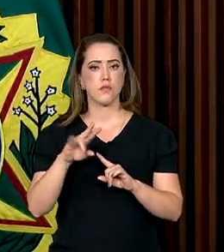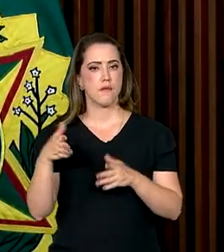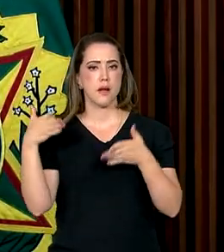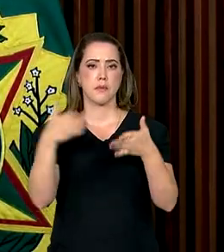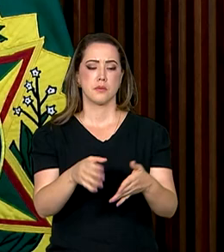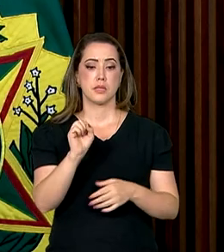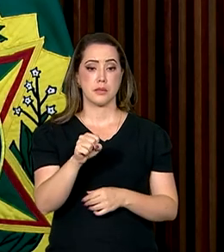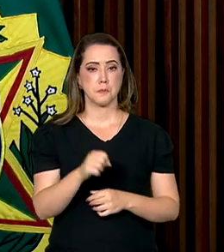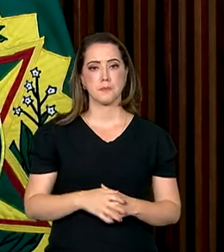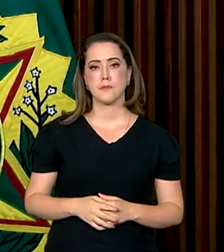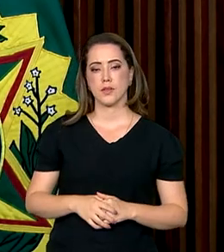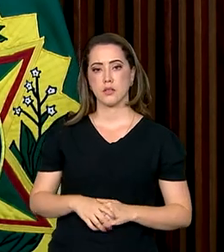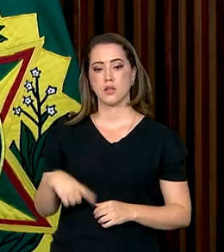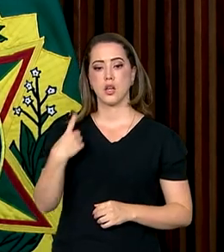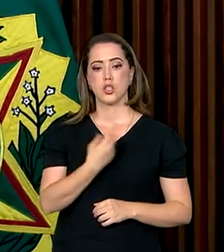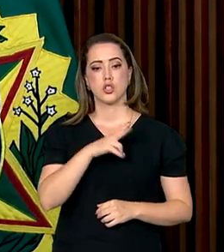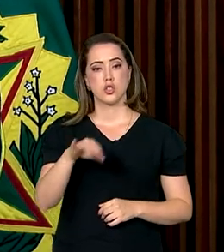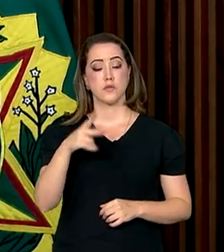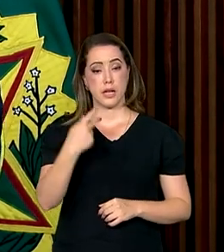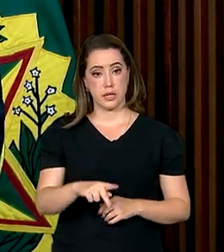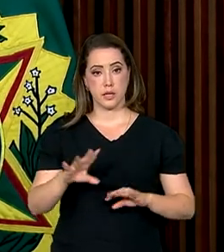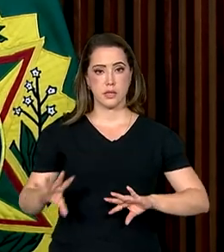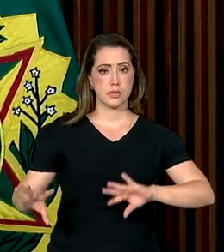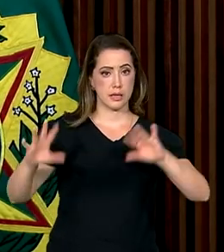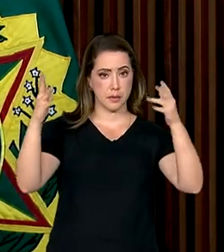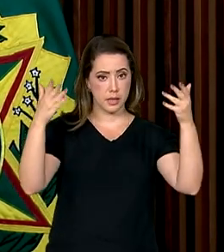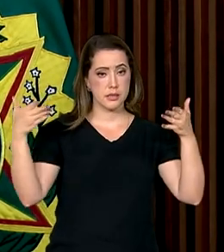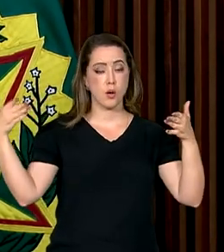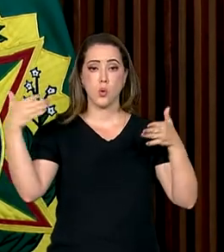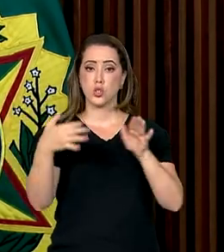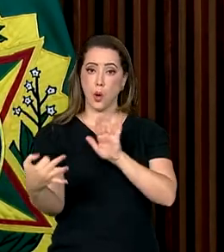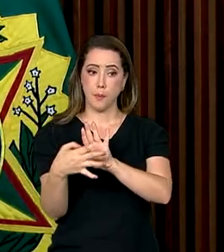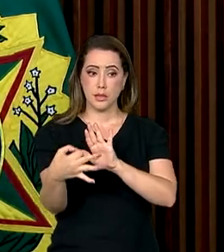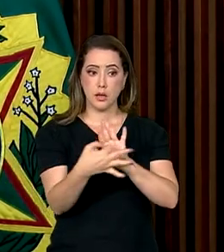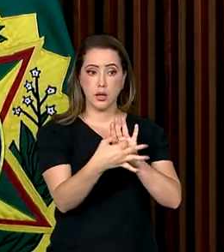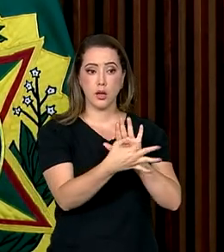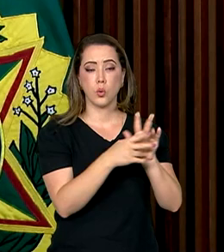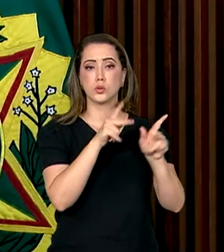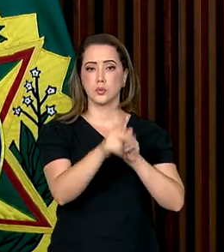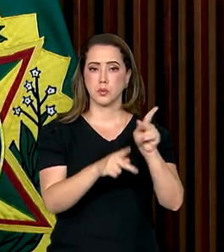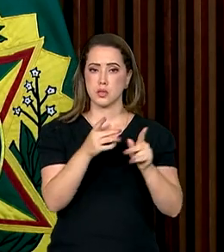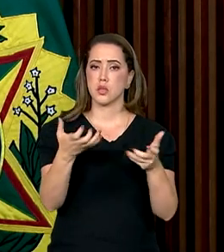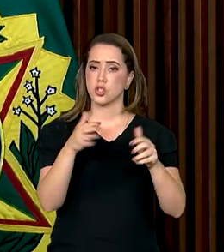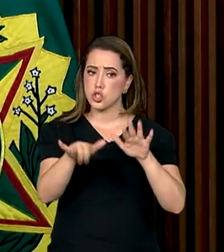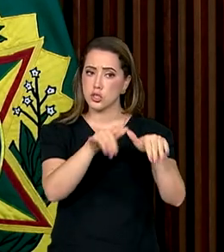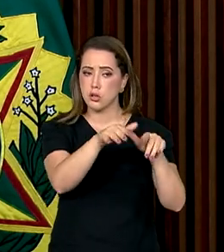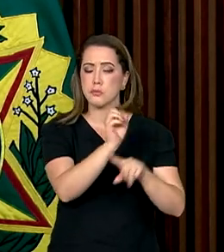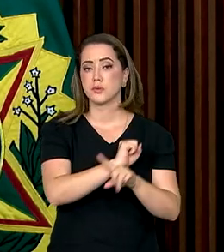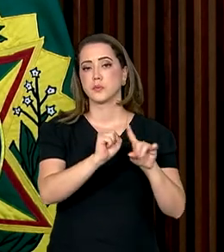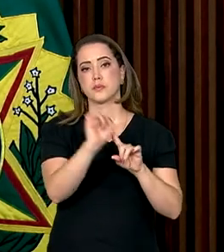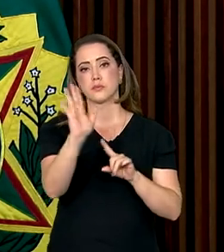fazer aqui um grande evento de participação popular. Nós vamos tentar envolver a sociedade